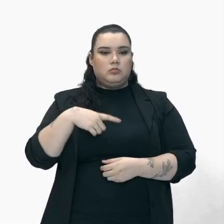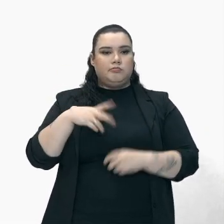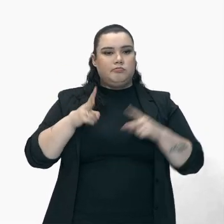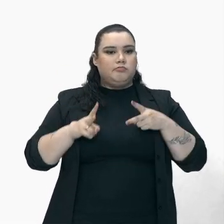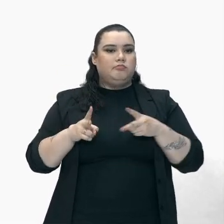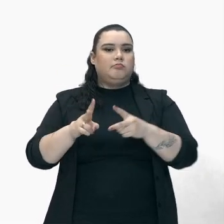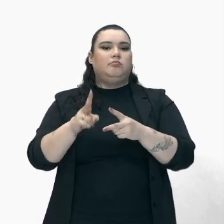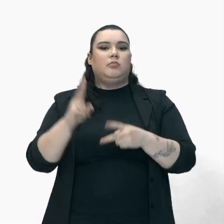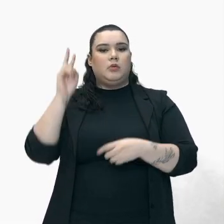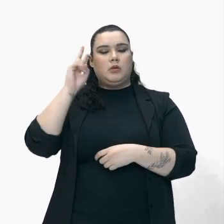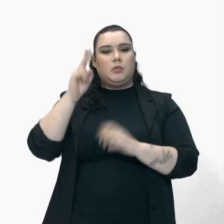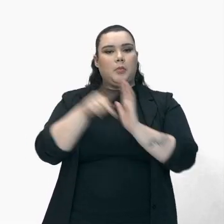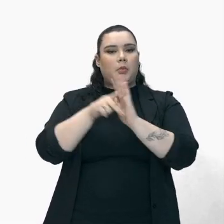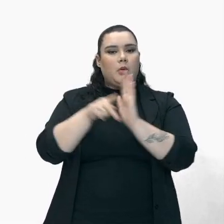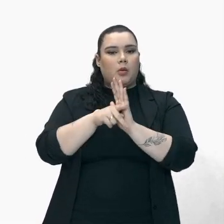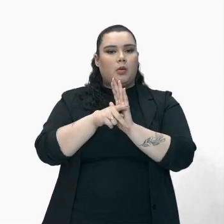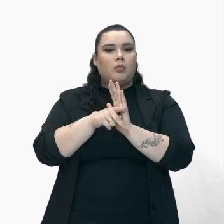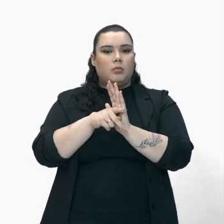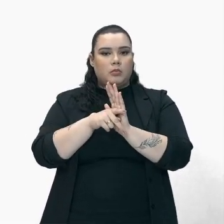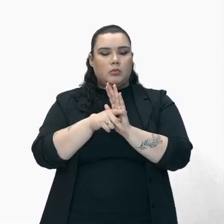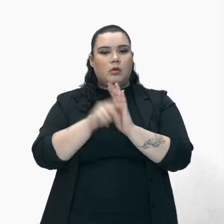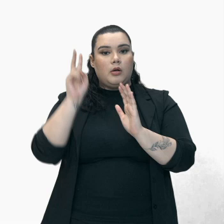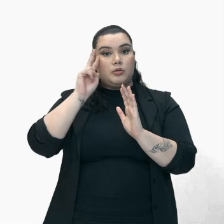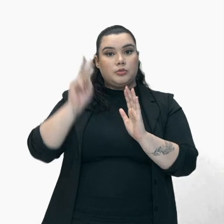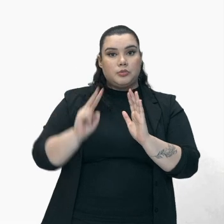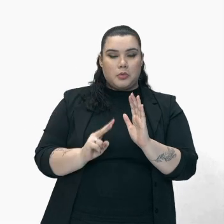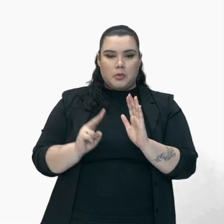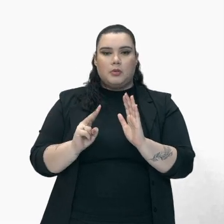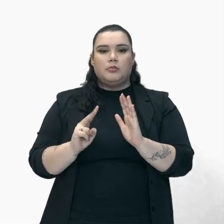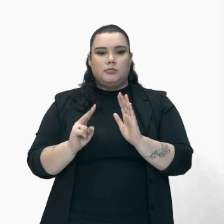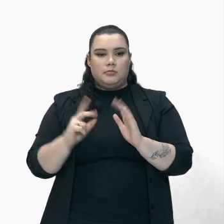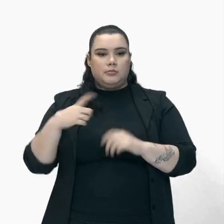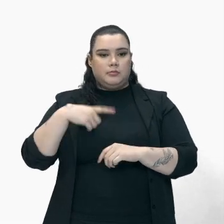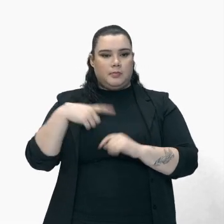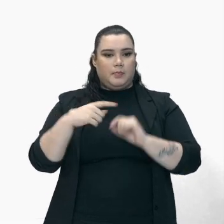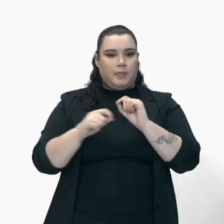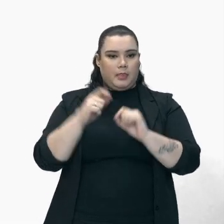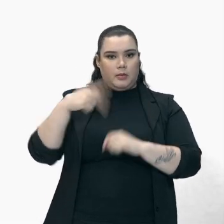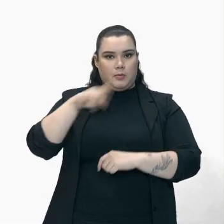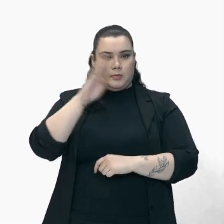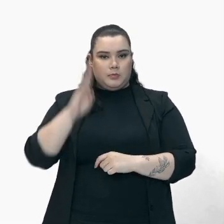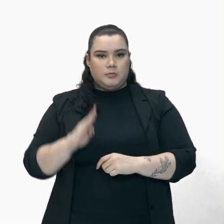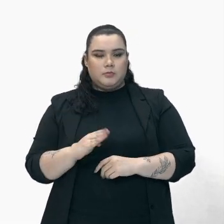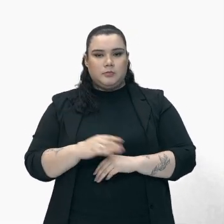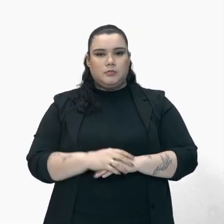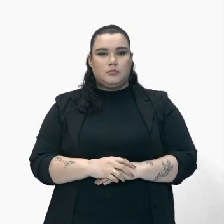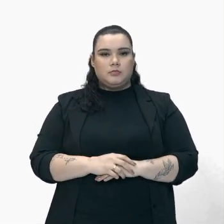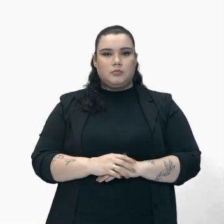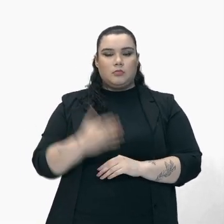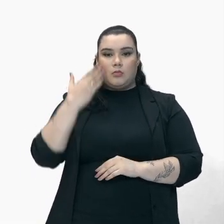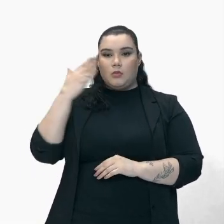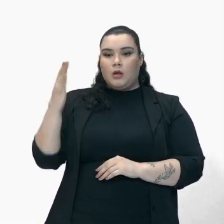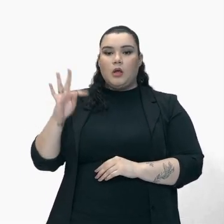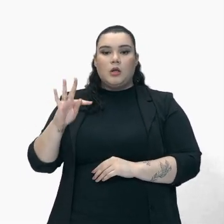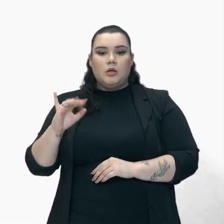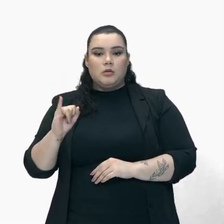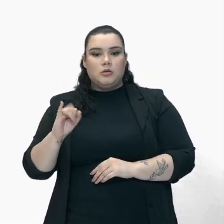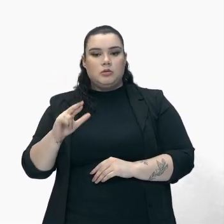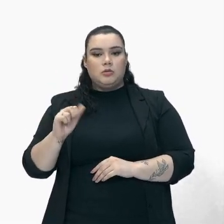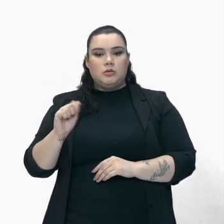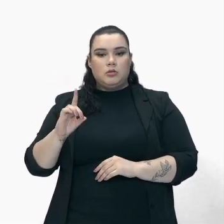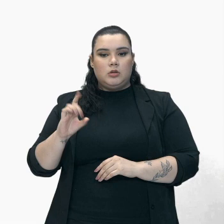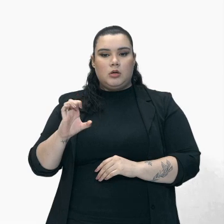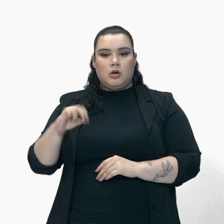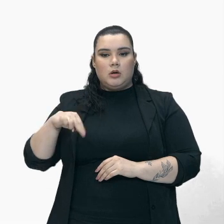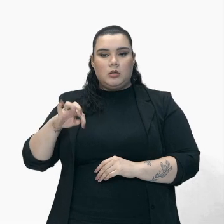O Clássica Clássica historiografia Tradicional Brasileira Tiradentes Um dos poucos Rebeldes Que